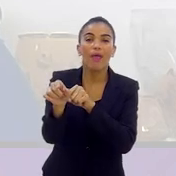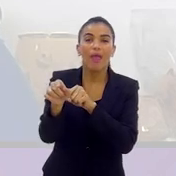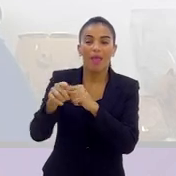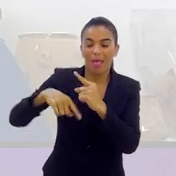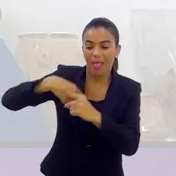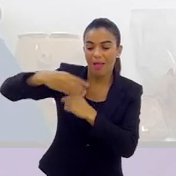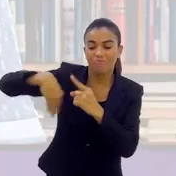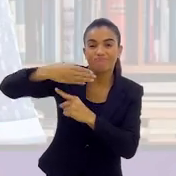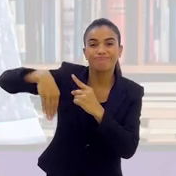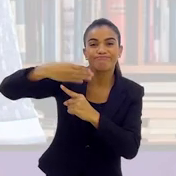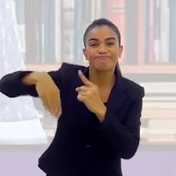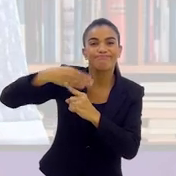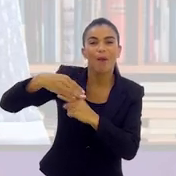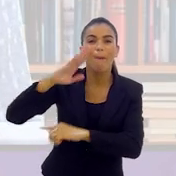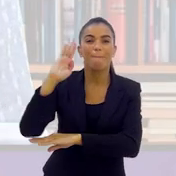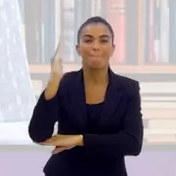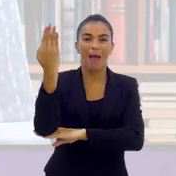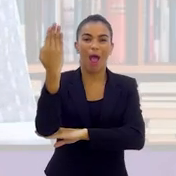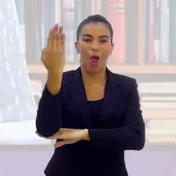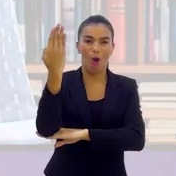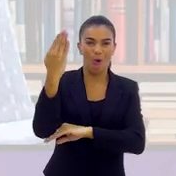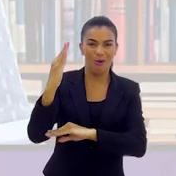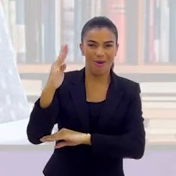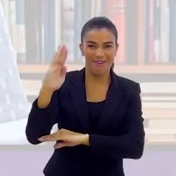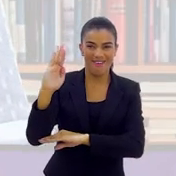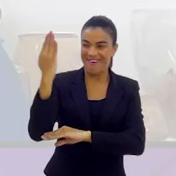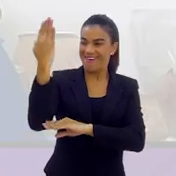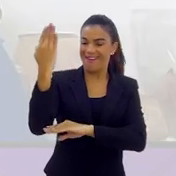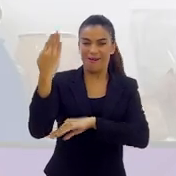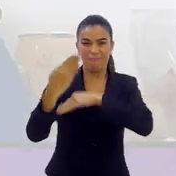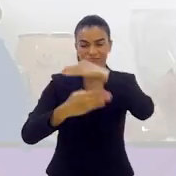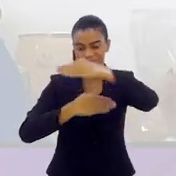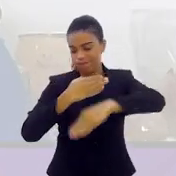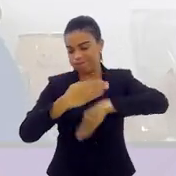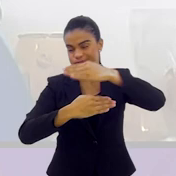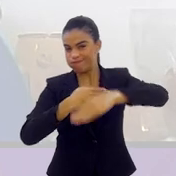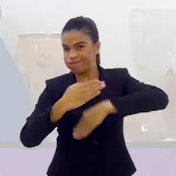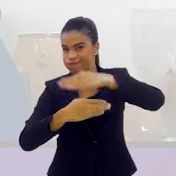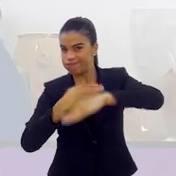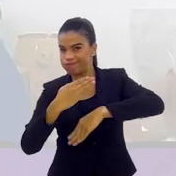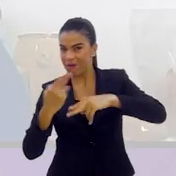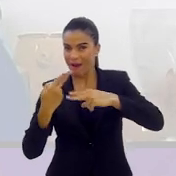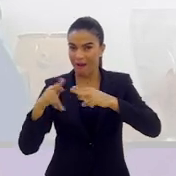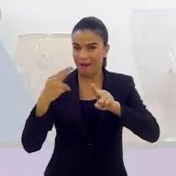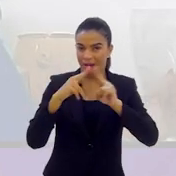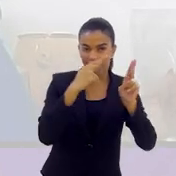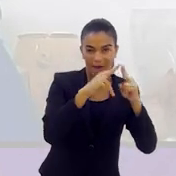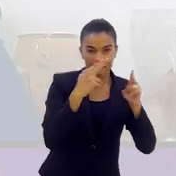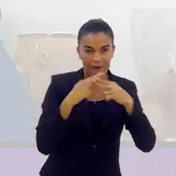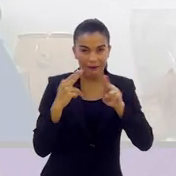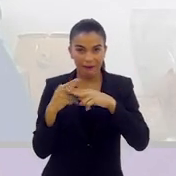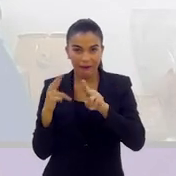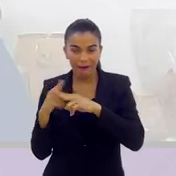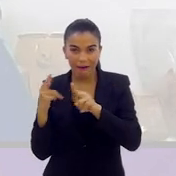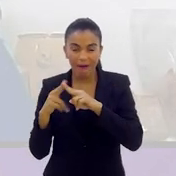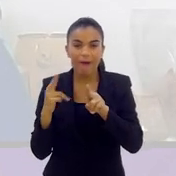aqueles negócios de madeira, paus. Mastros, né? Paus. É, mastros. E que são, às vezes, guardados no próprio